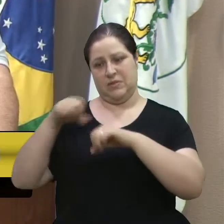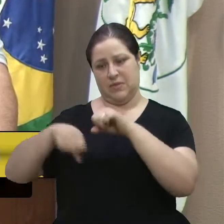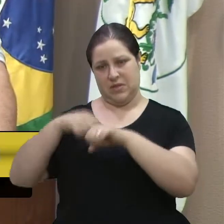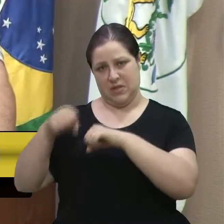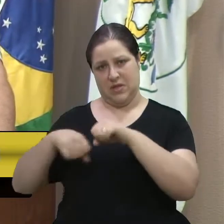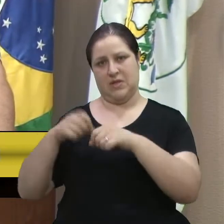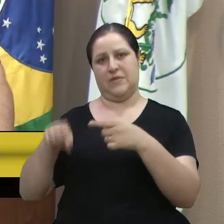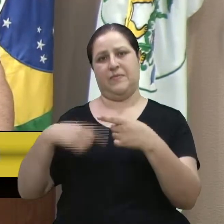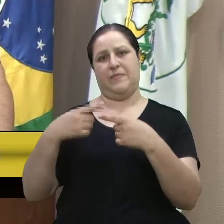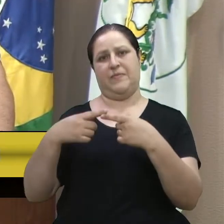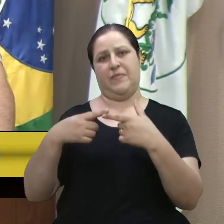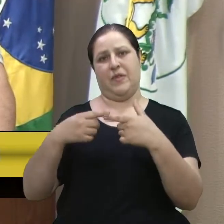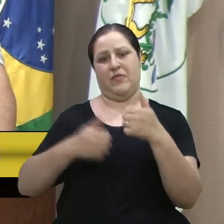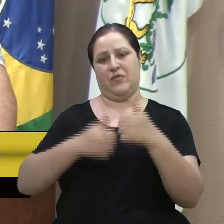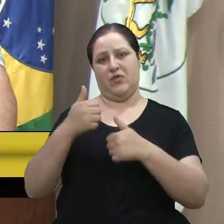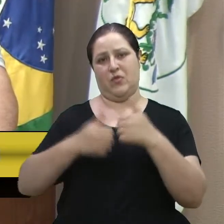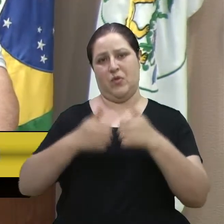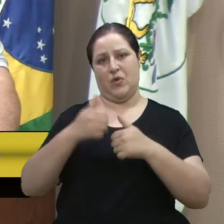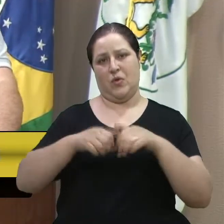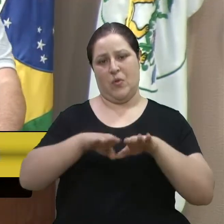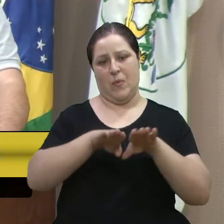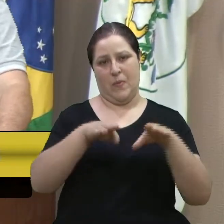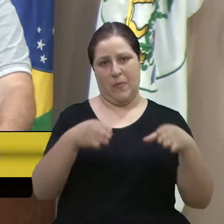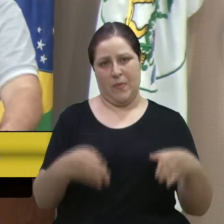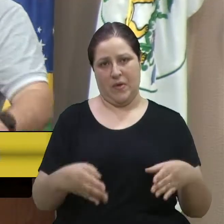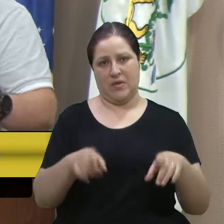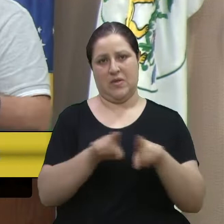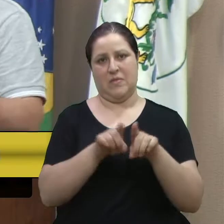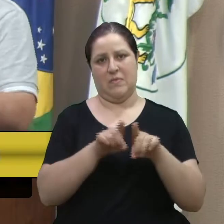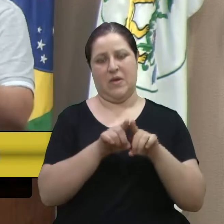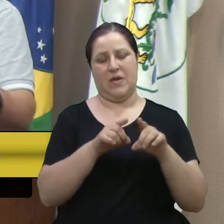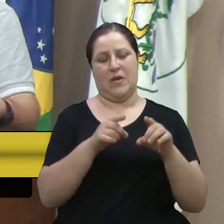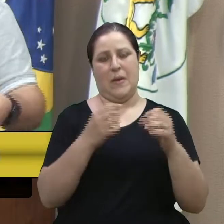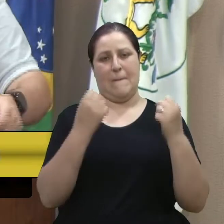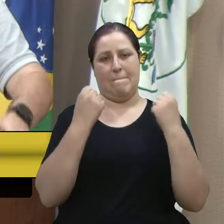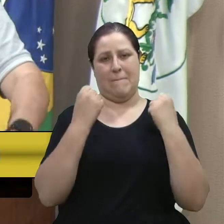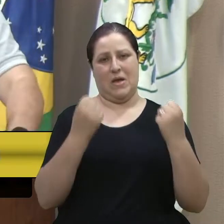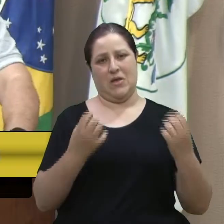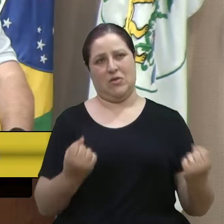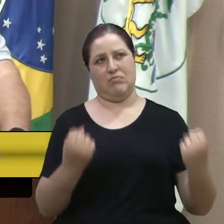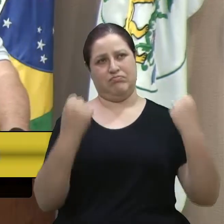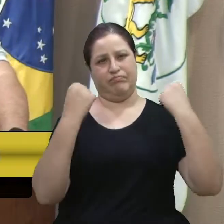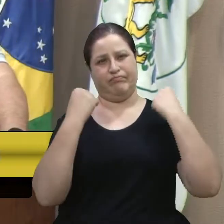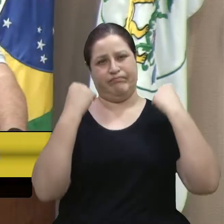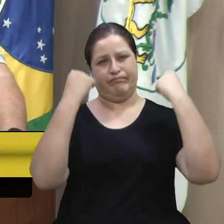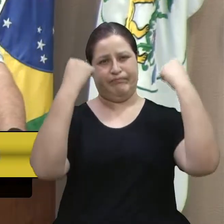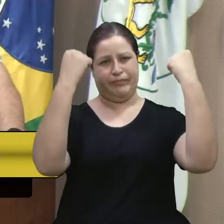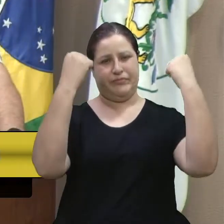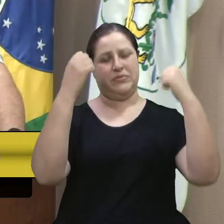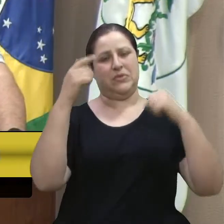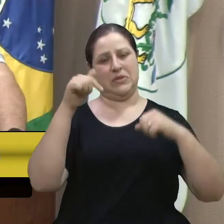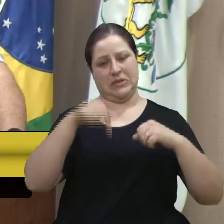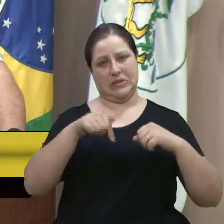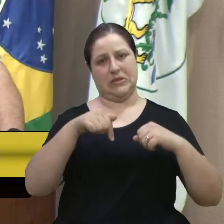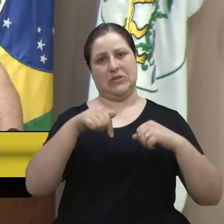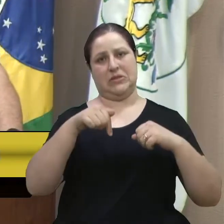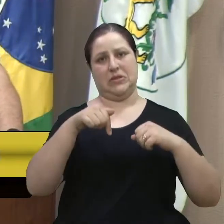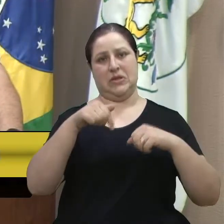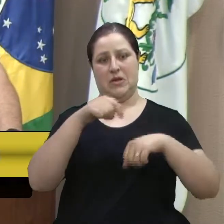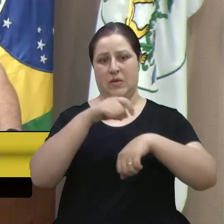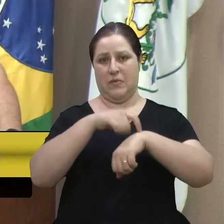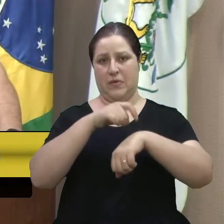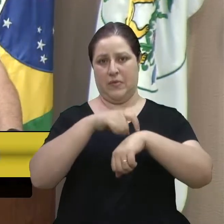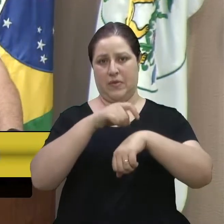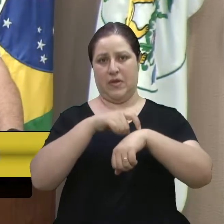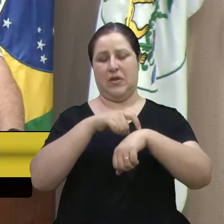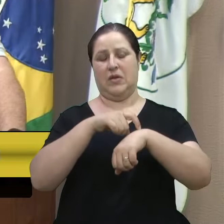mesa, e tínhamos também o evento de levantamento de peso em Caxias, no meio de um feriado, né, fazendo com que a economia da cidade girasse